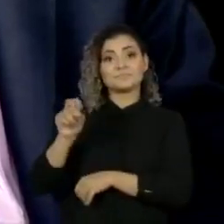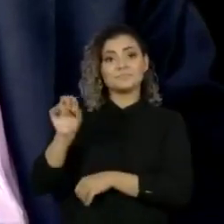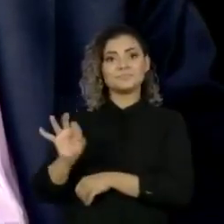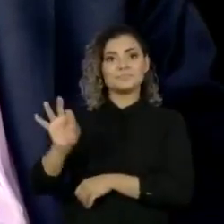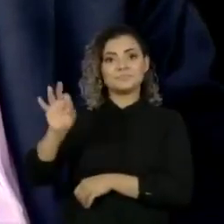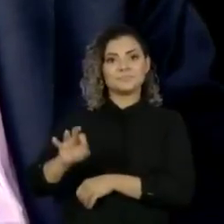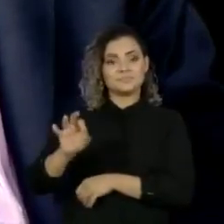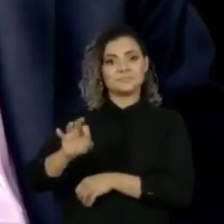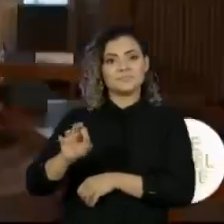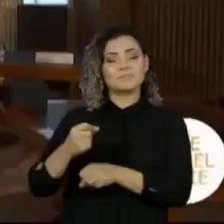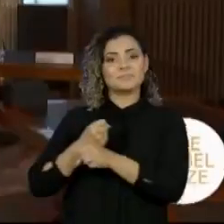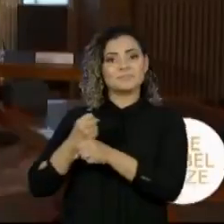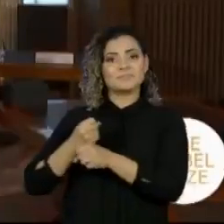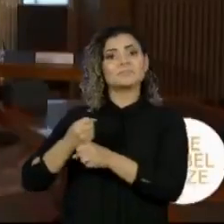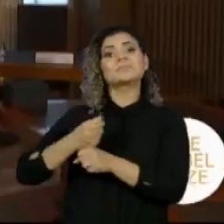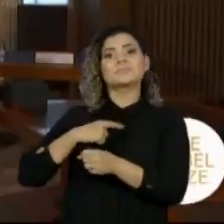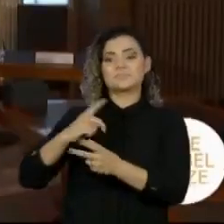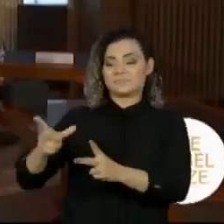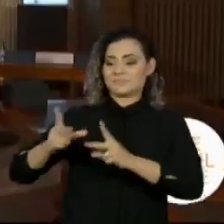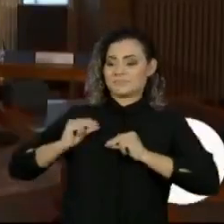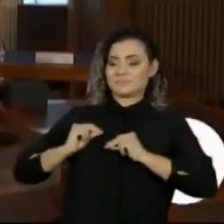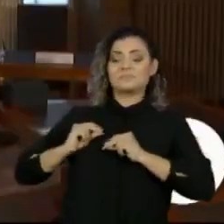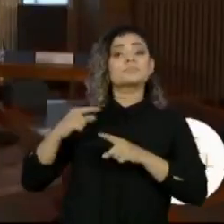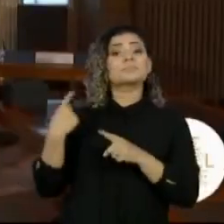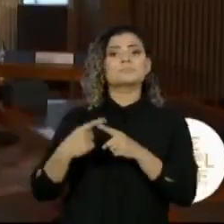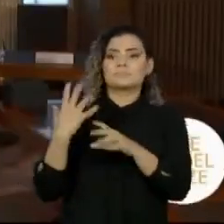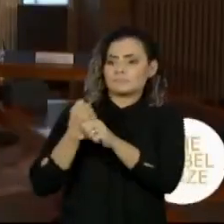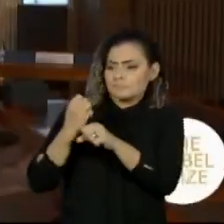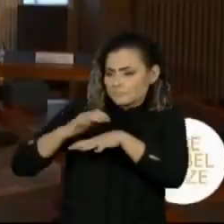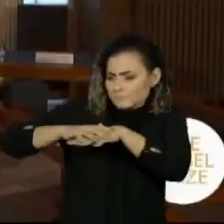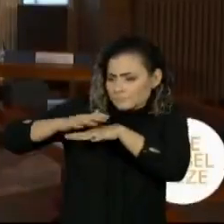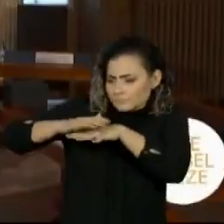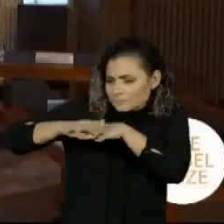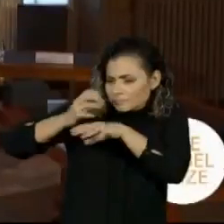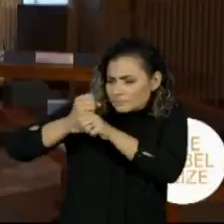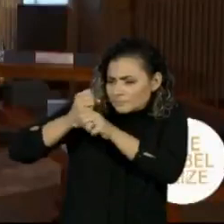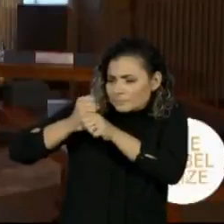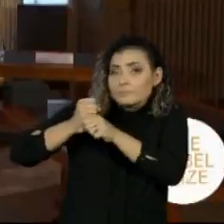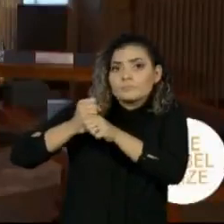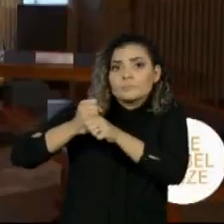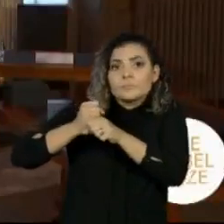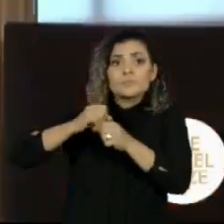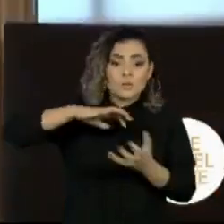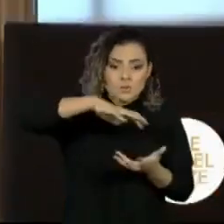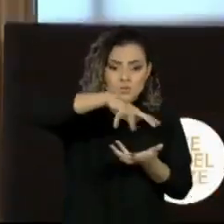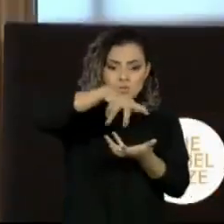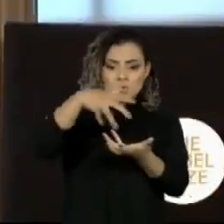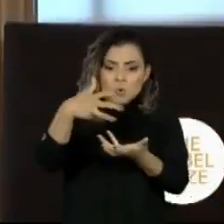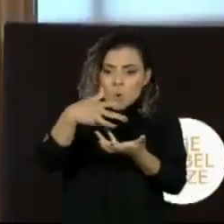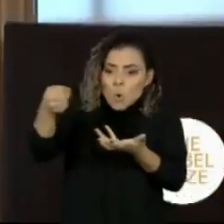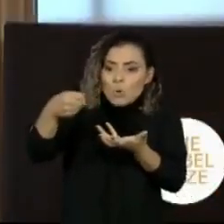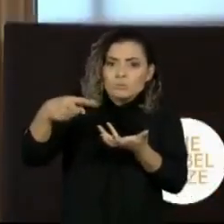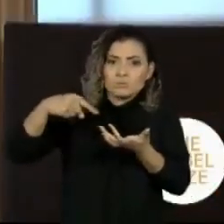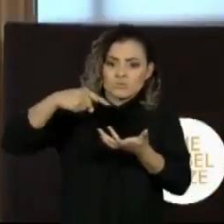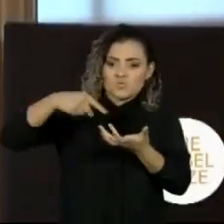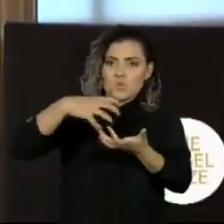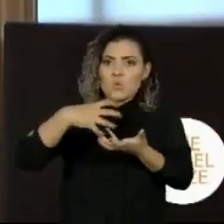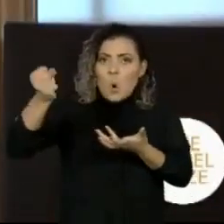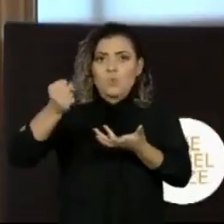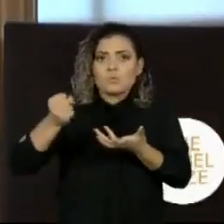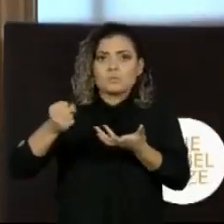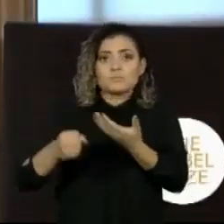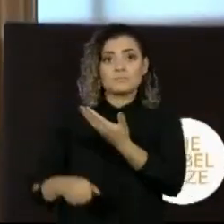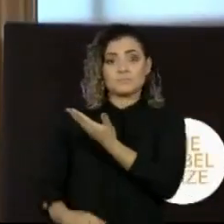prêmio deste ano por demonstrar com cálculos matemáticos que a formação de buracos negros é uma consequência